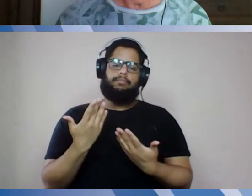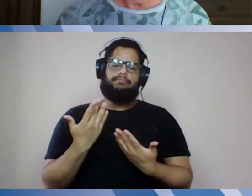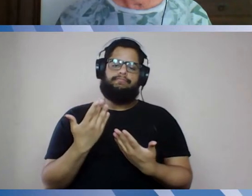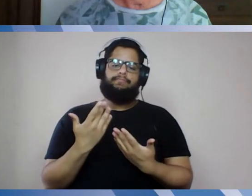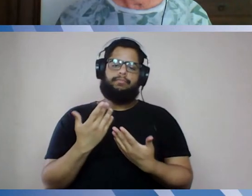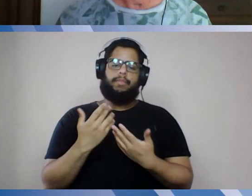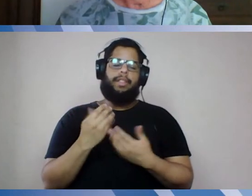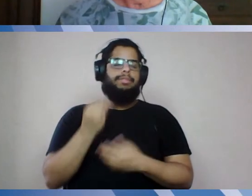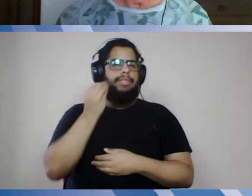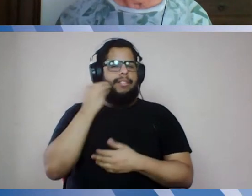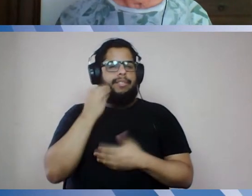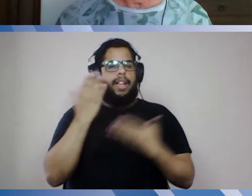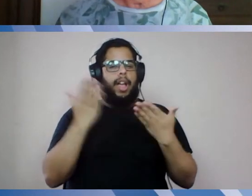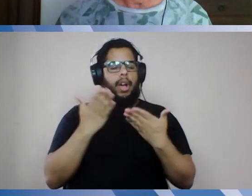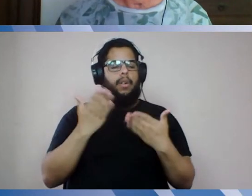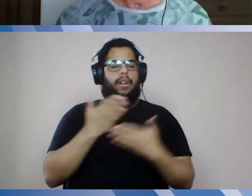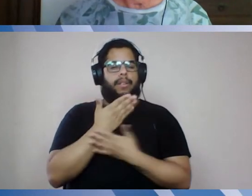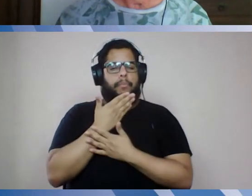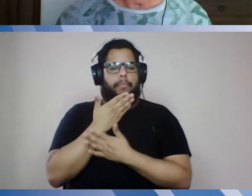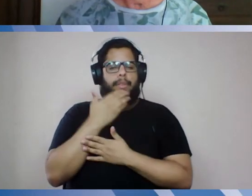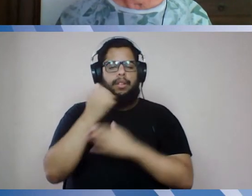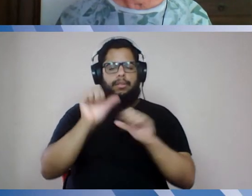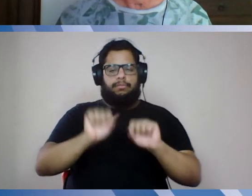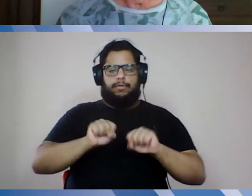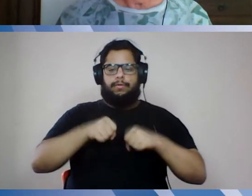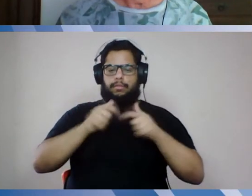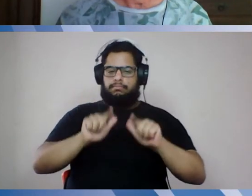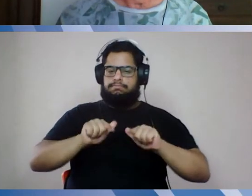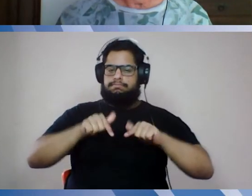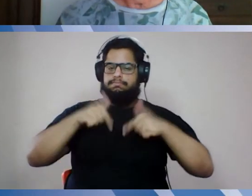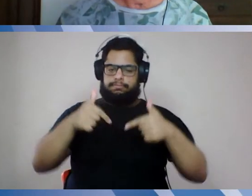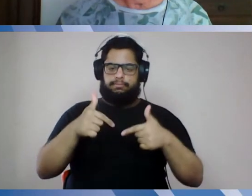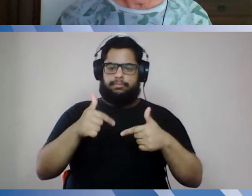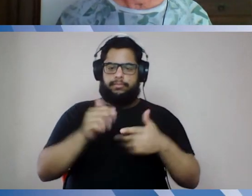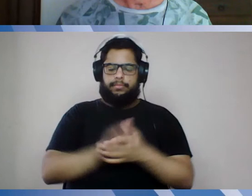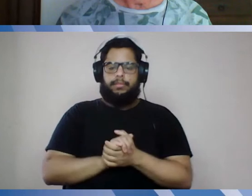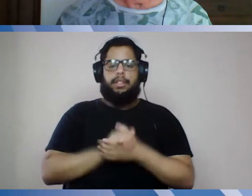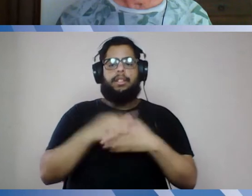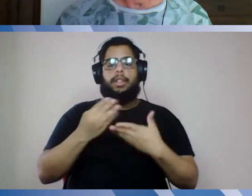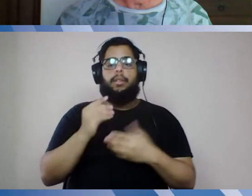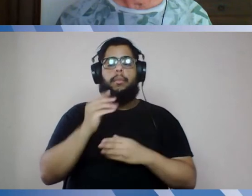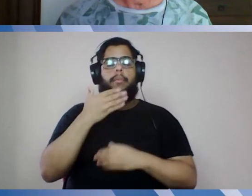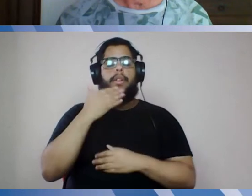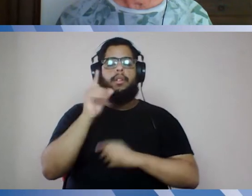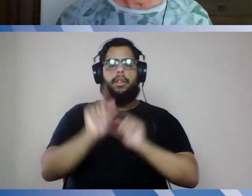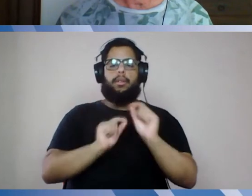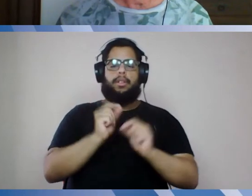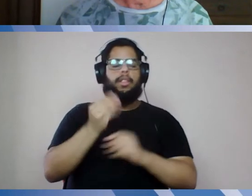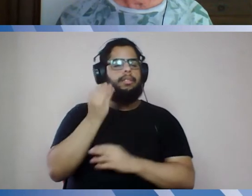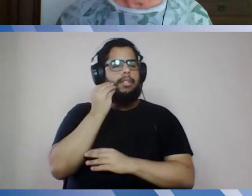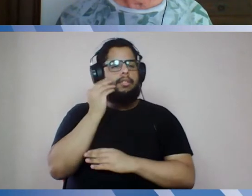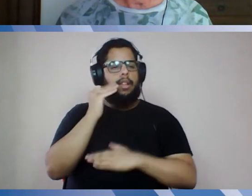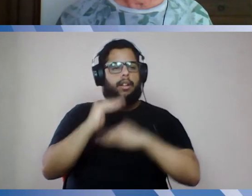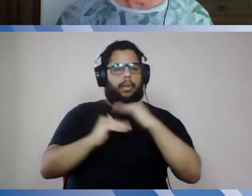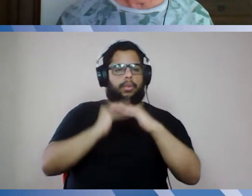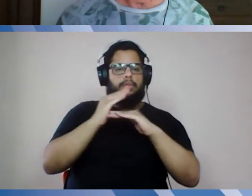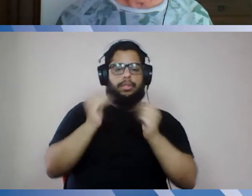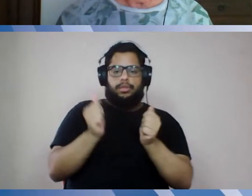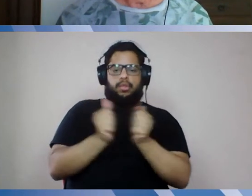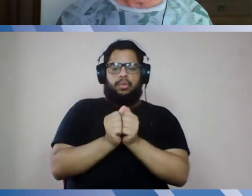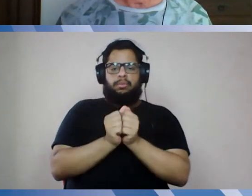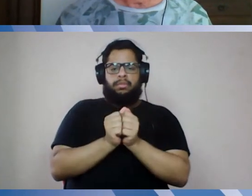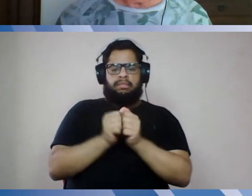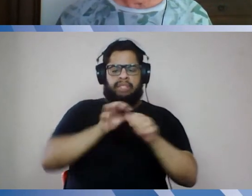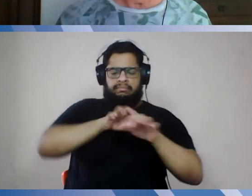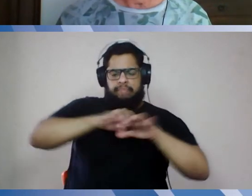fazer o melhor do ser humano que a gente pode ser, e o melhor é tentar construir isso juntos, construir juntos